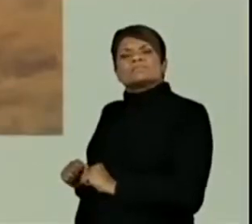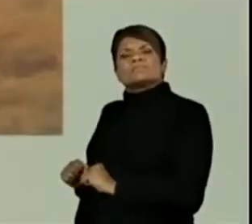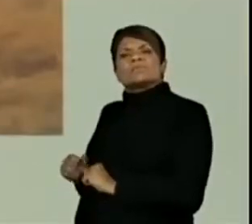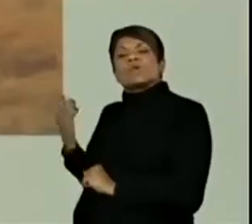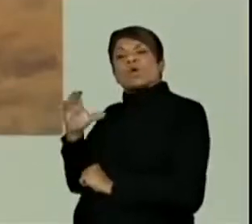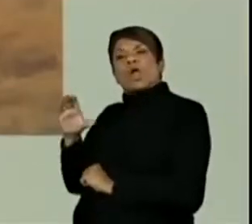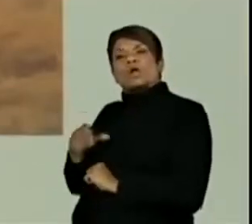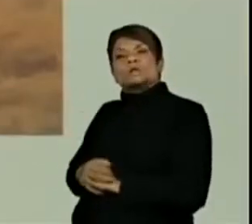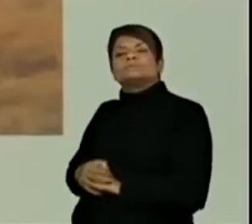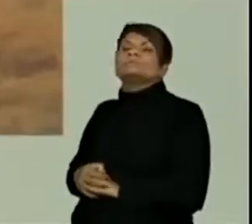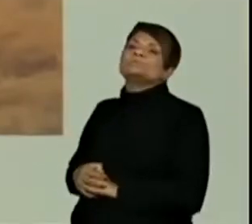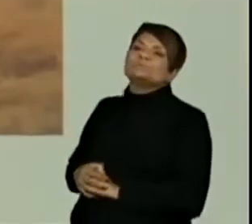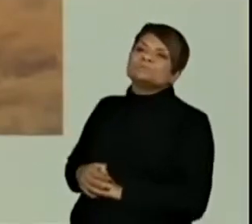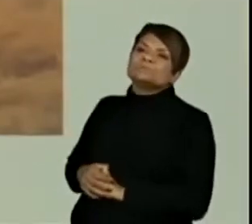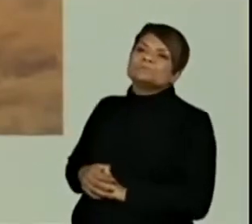chat.